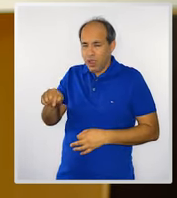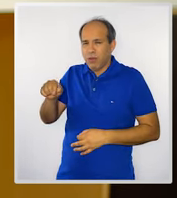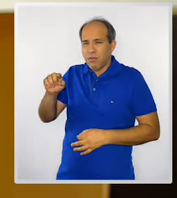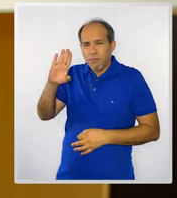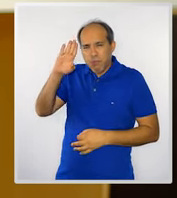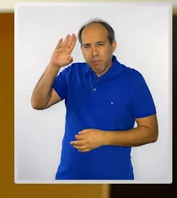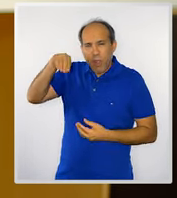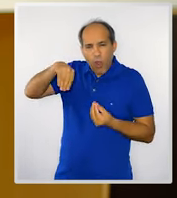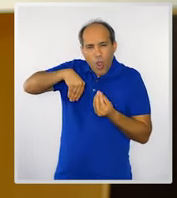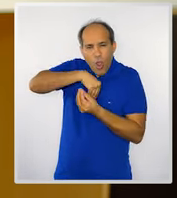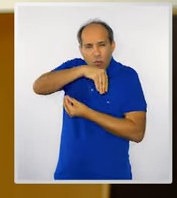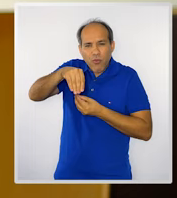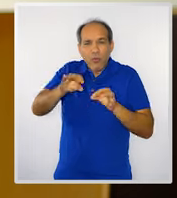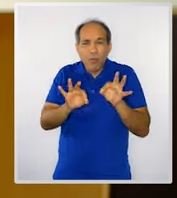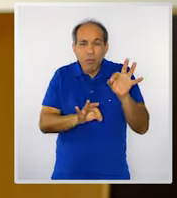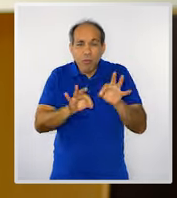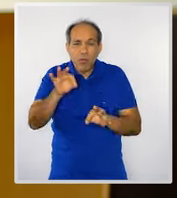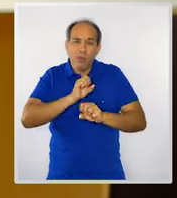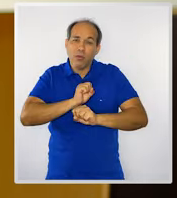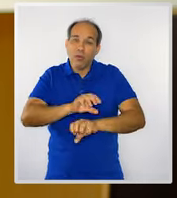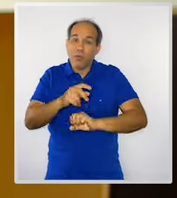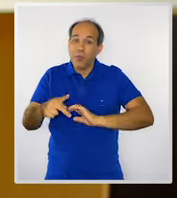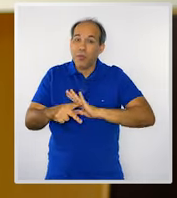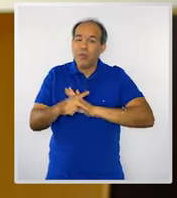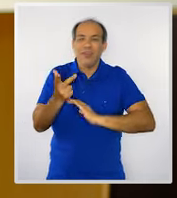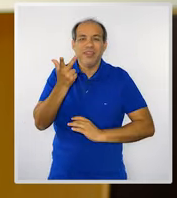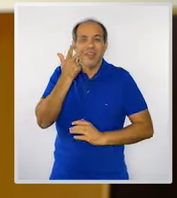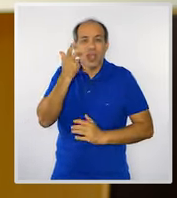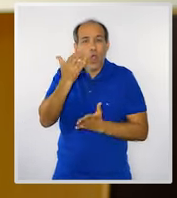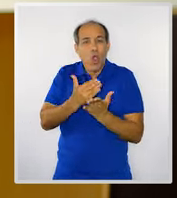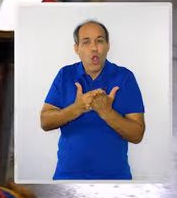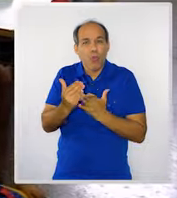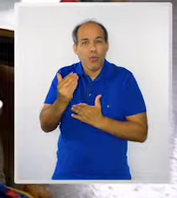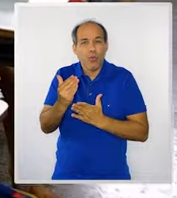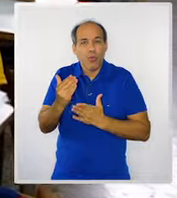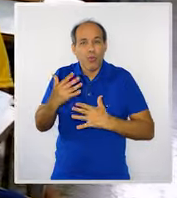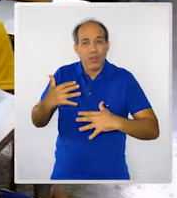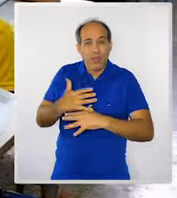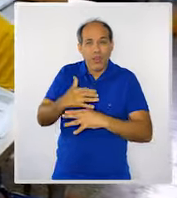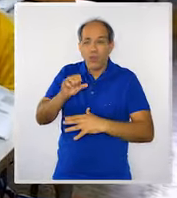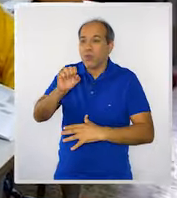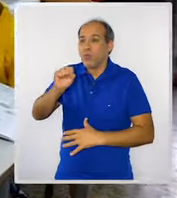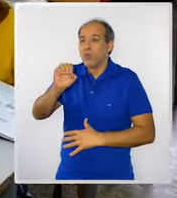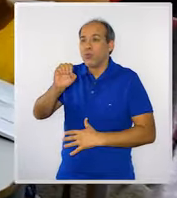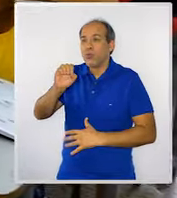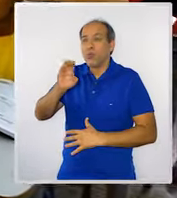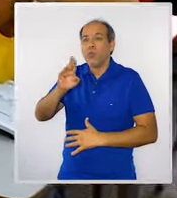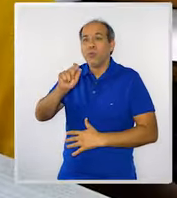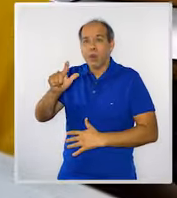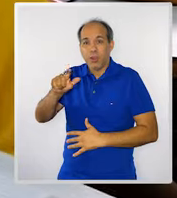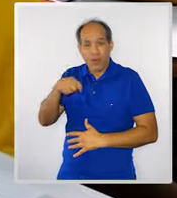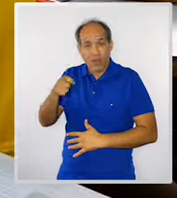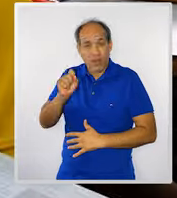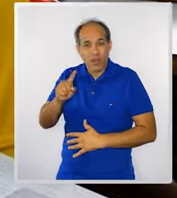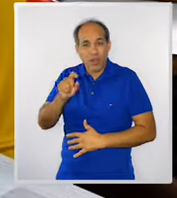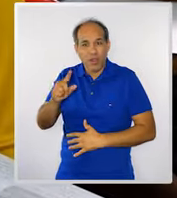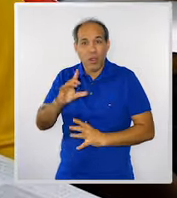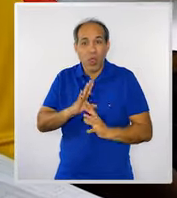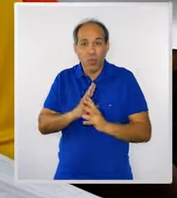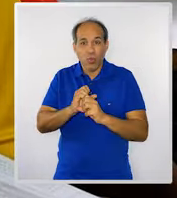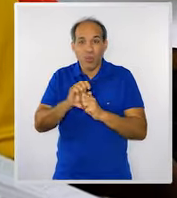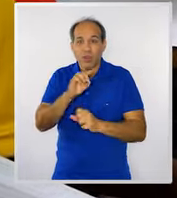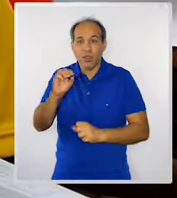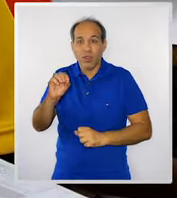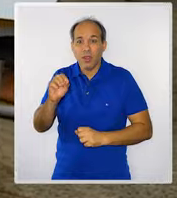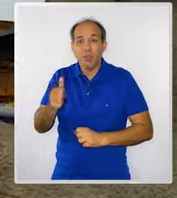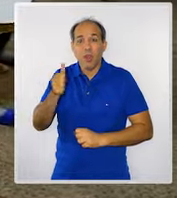dos grandes envolvidos no projeto educacional do Ceará que teve início em Sobral. Atualmente, das 100 melhores escolas no